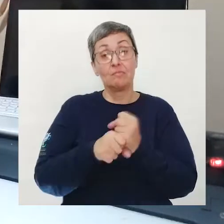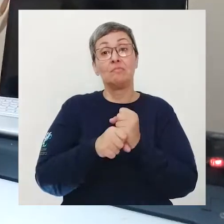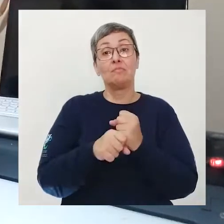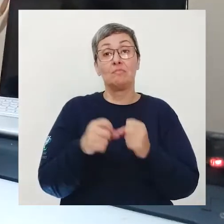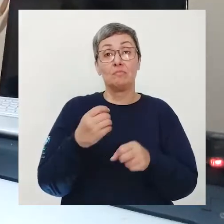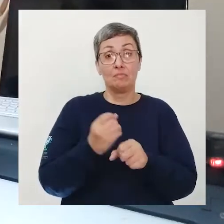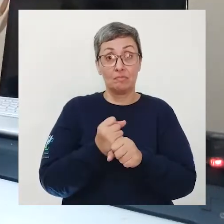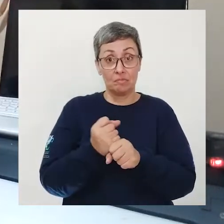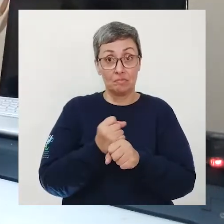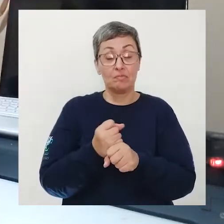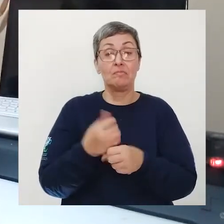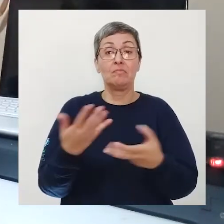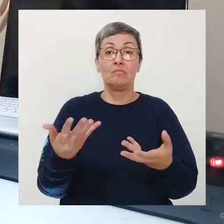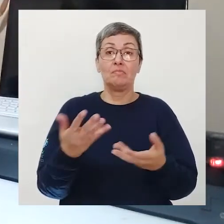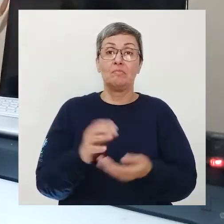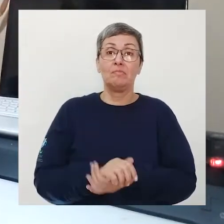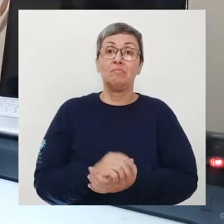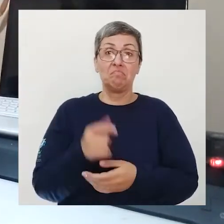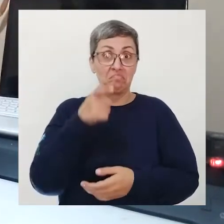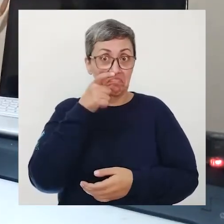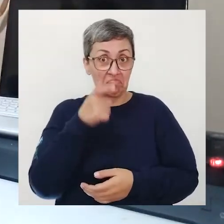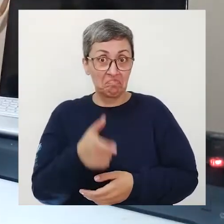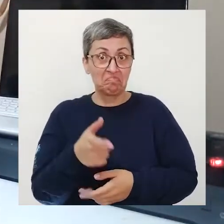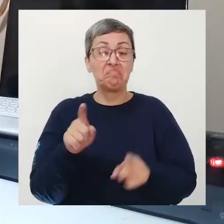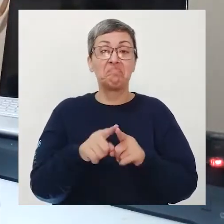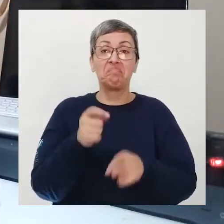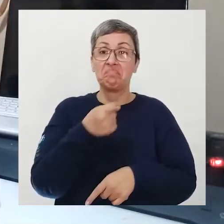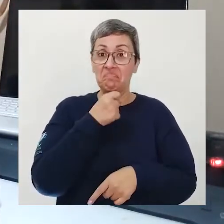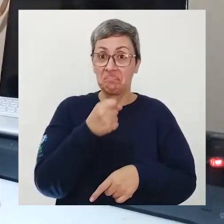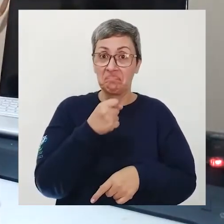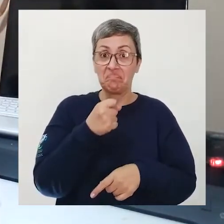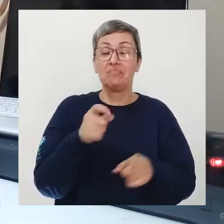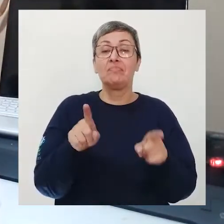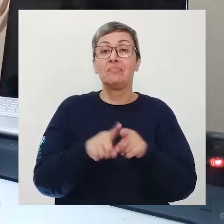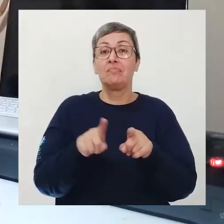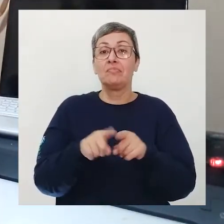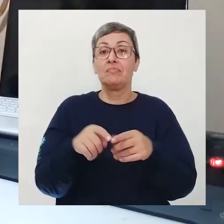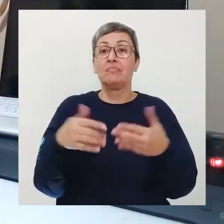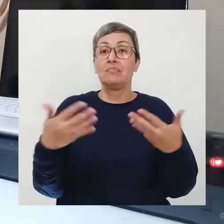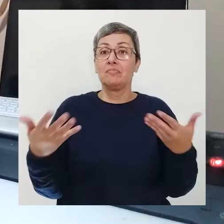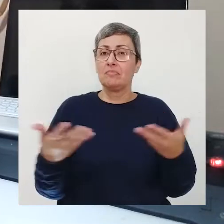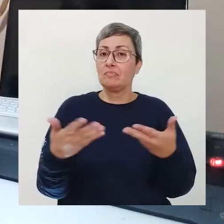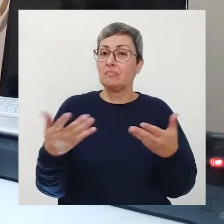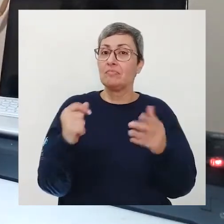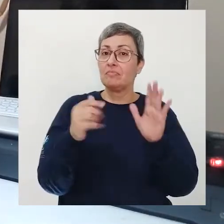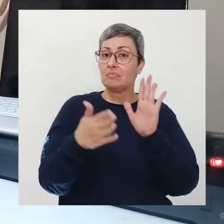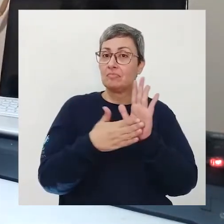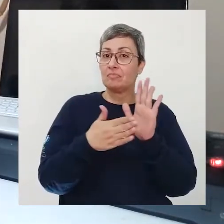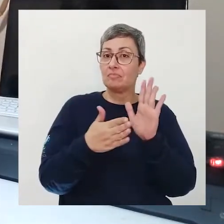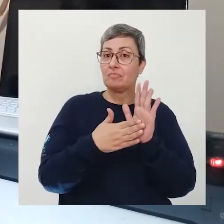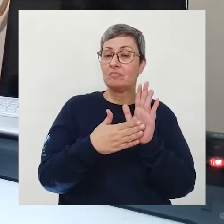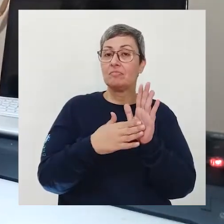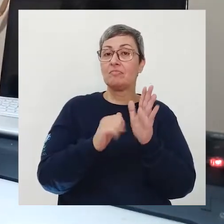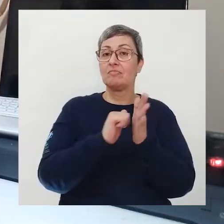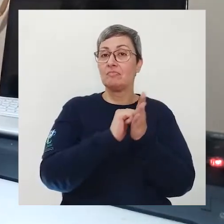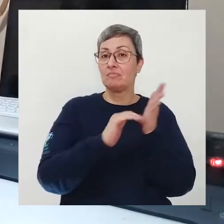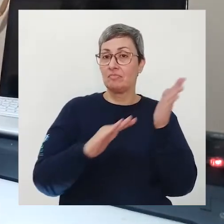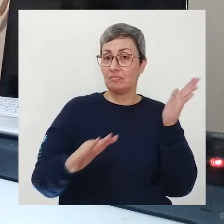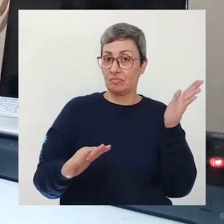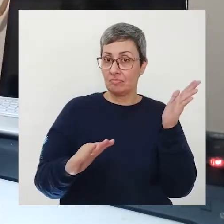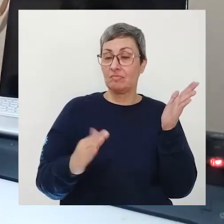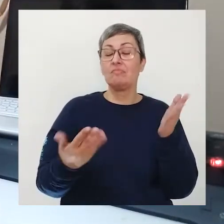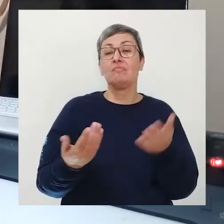interessante essa reportagem né agora eu quero te propor aí uma atividade que você pode